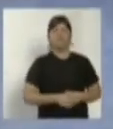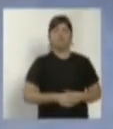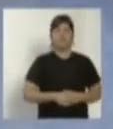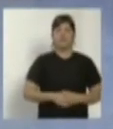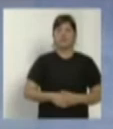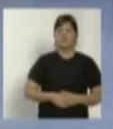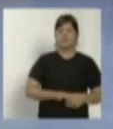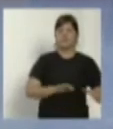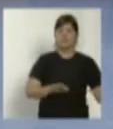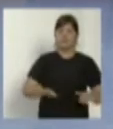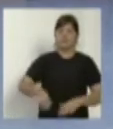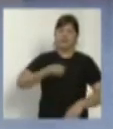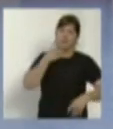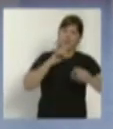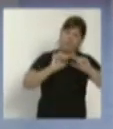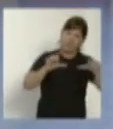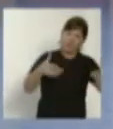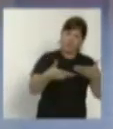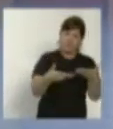Bom dia a todos.